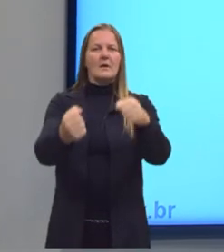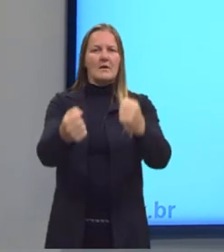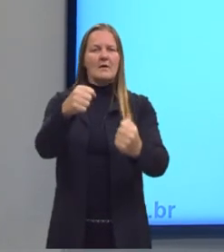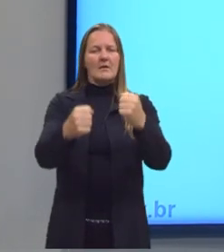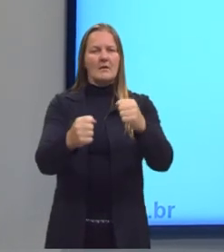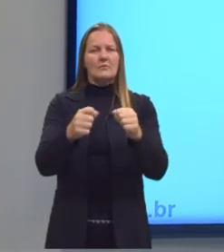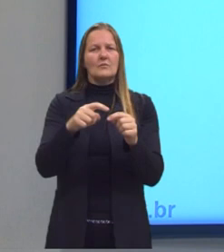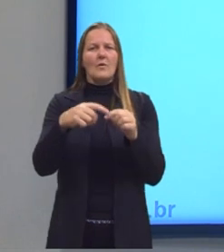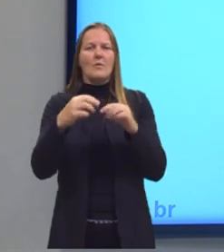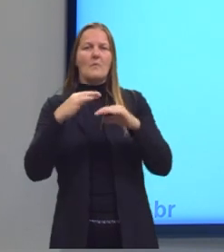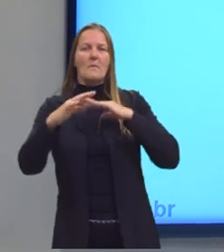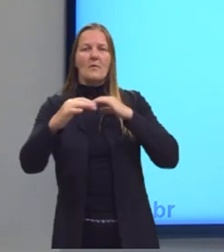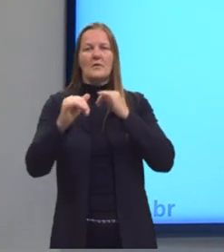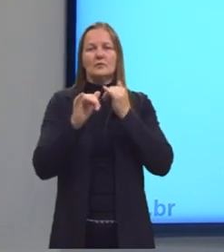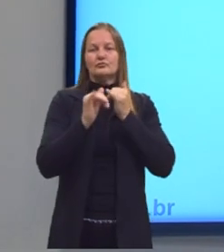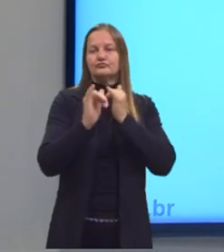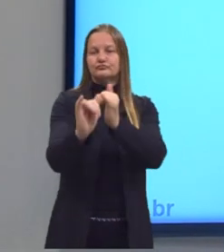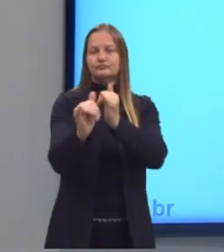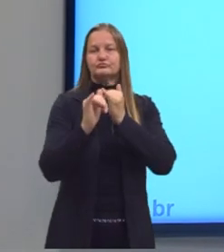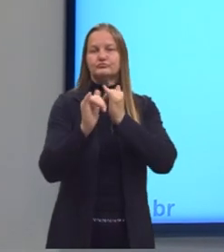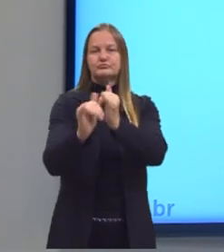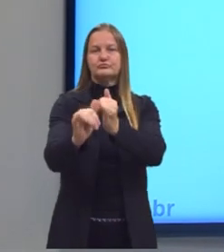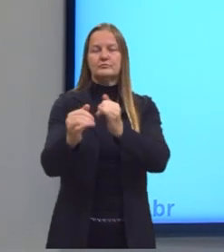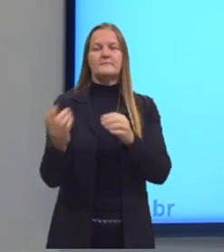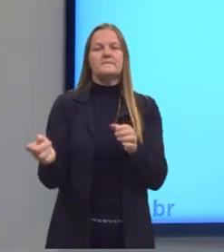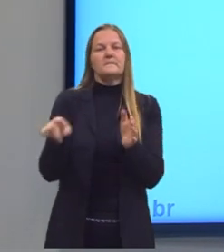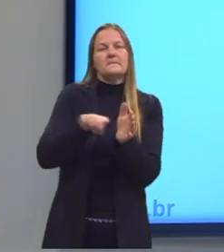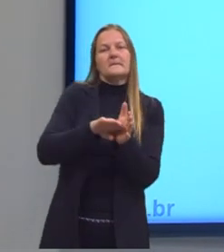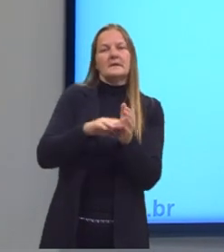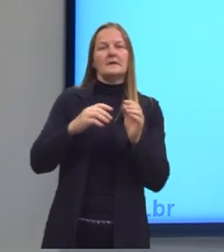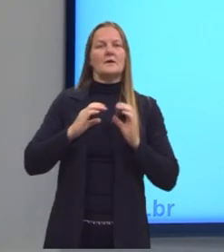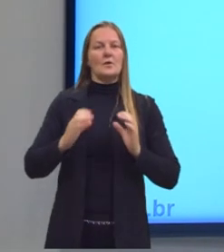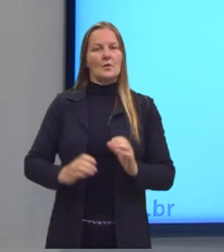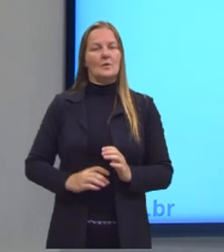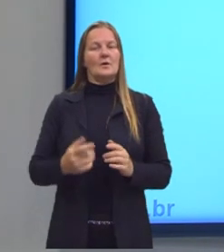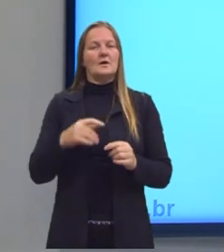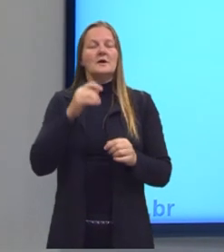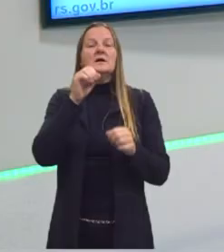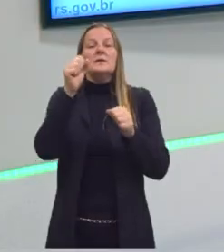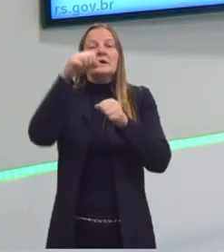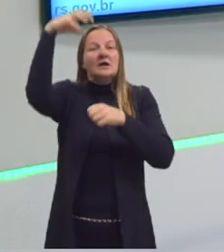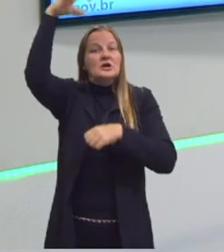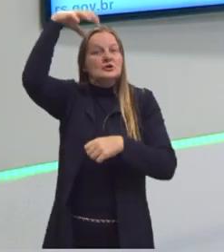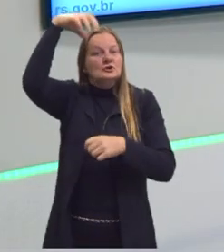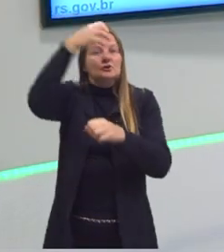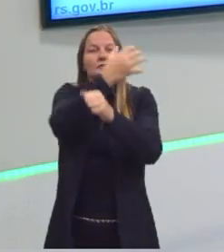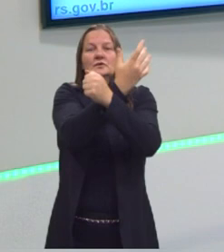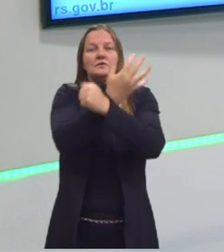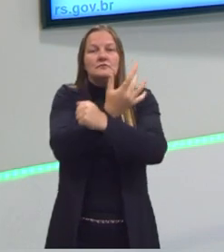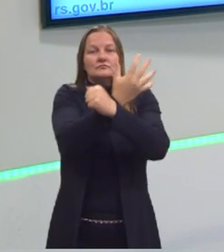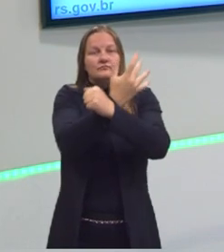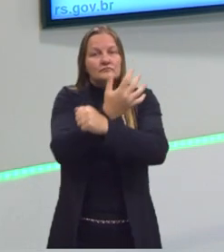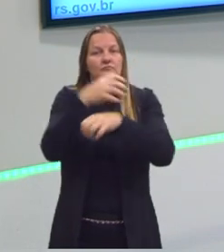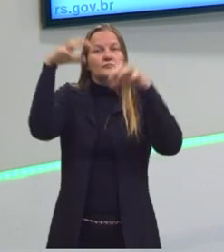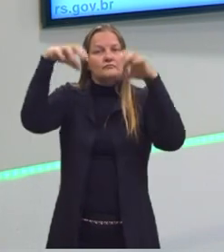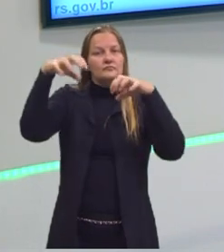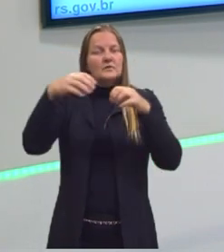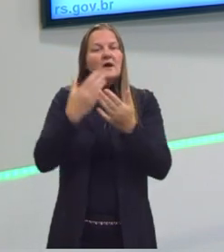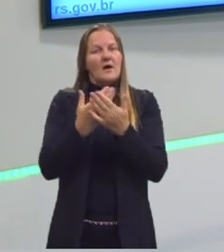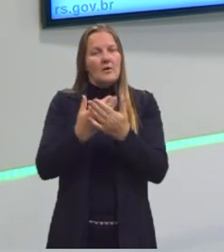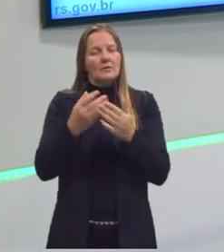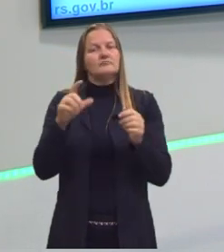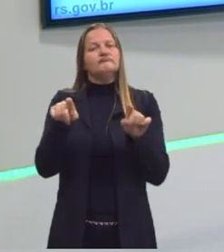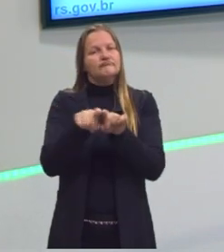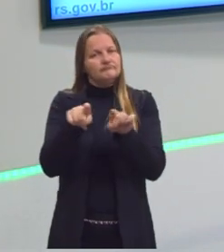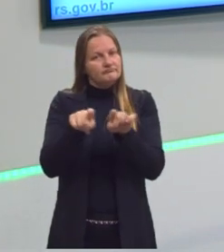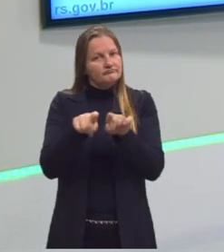me trouxe até aqui o estúdio. Ou também na formação da chuva ácida, como nós já citamos, né? A formação da chuva